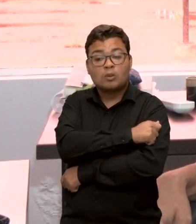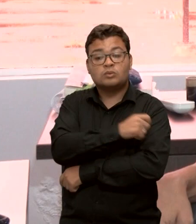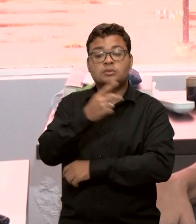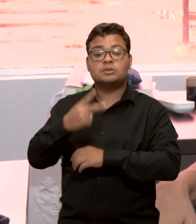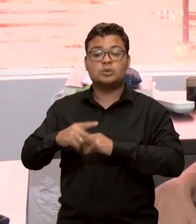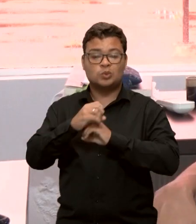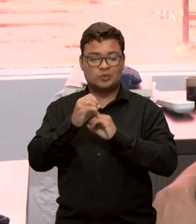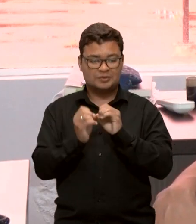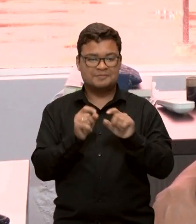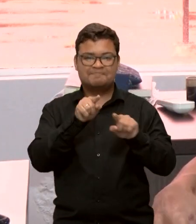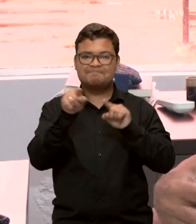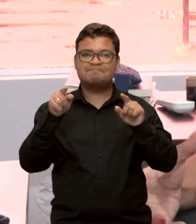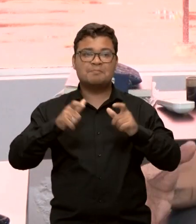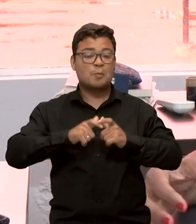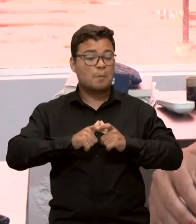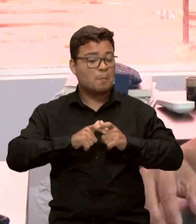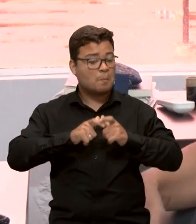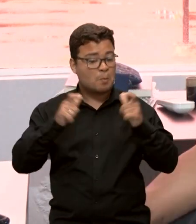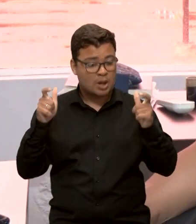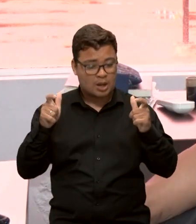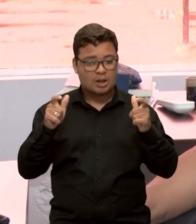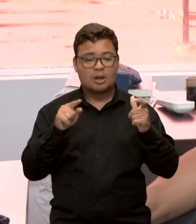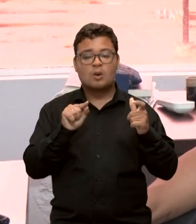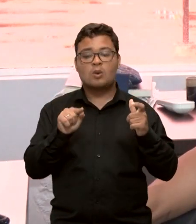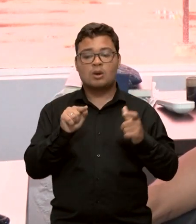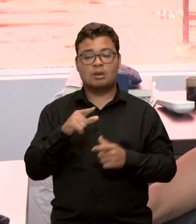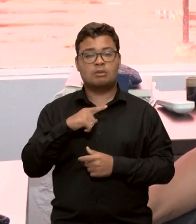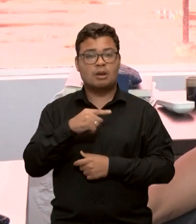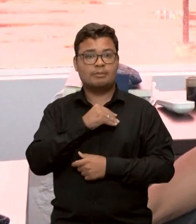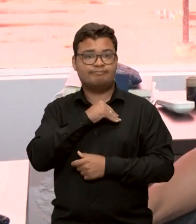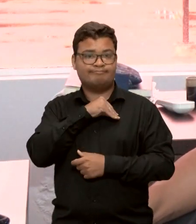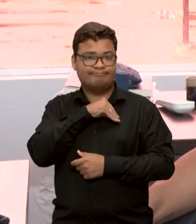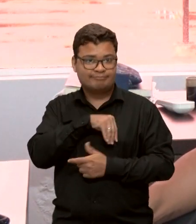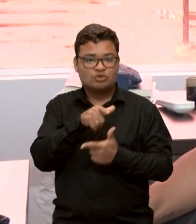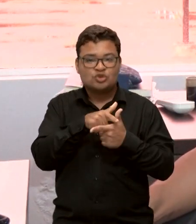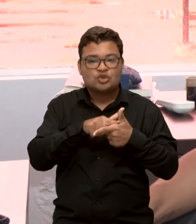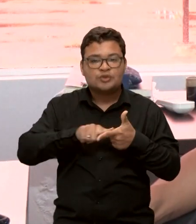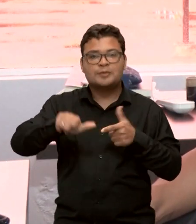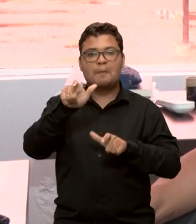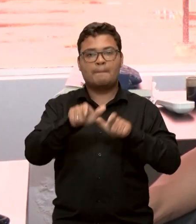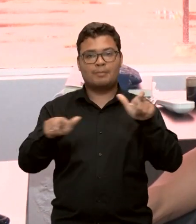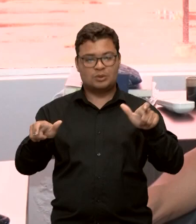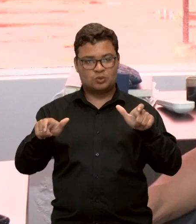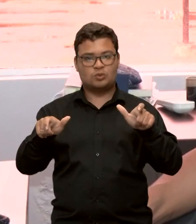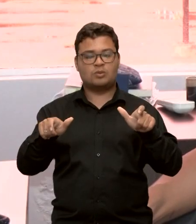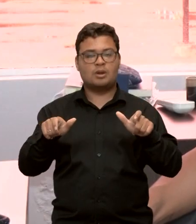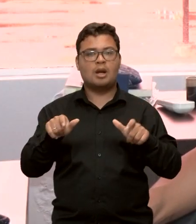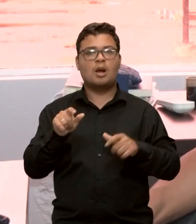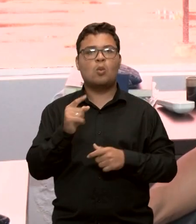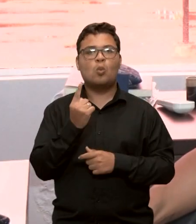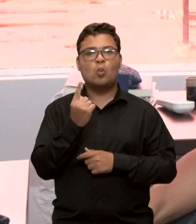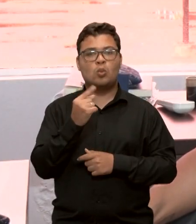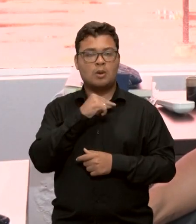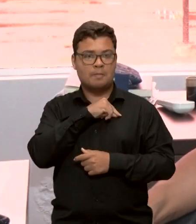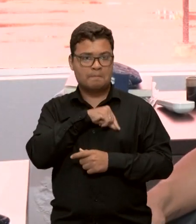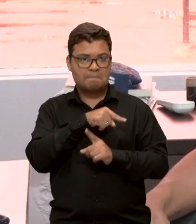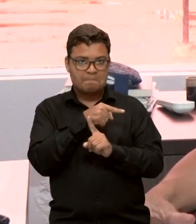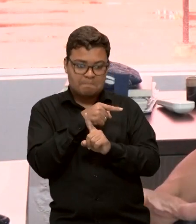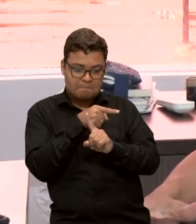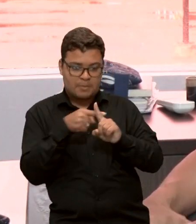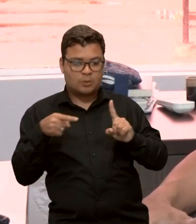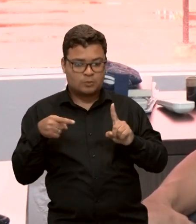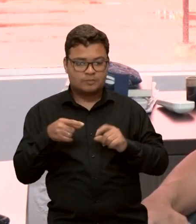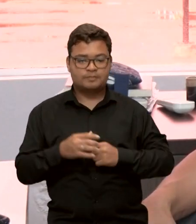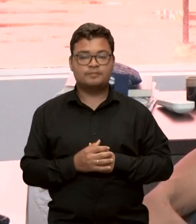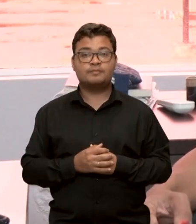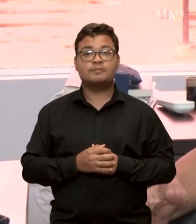a maioria do nosso perfil, do nosso estudante, tem renda per capita. Abaixo de um salário mínimo e meio, o passe livre